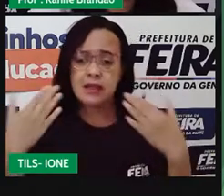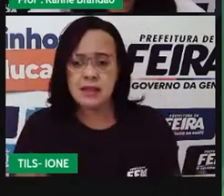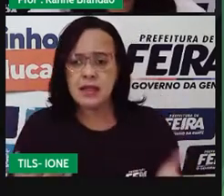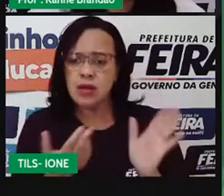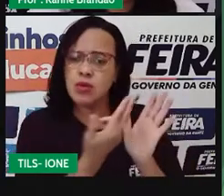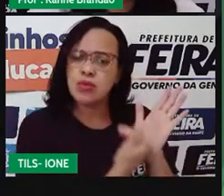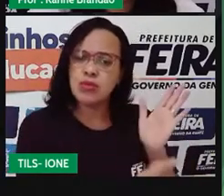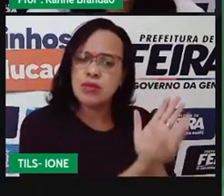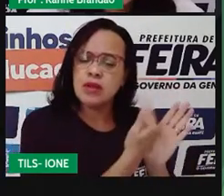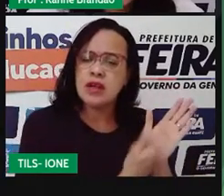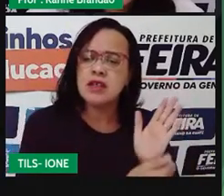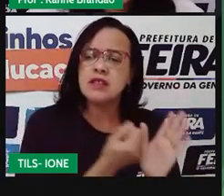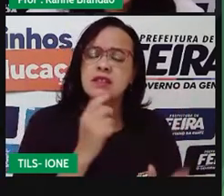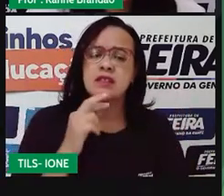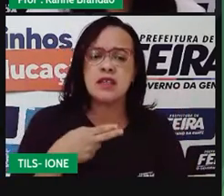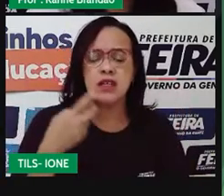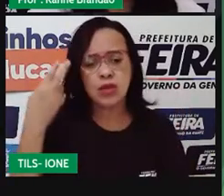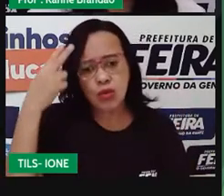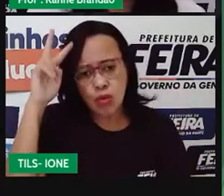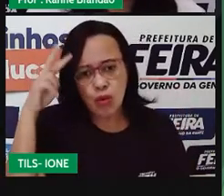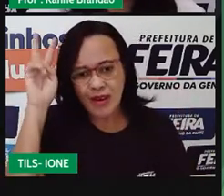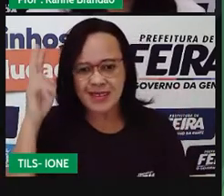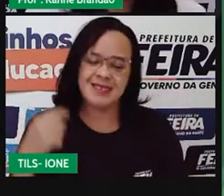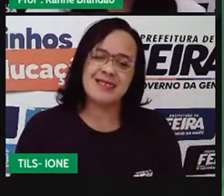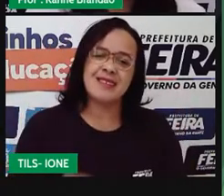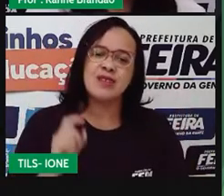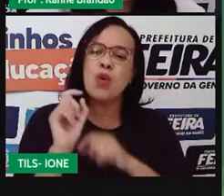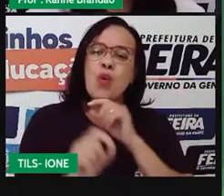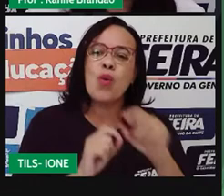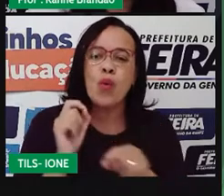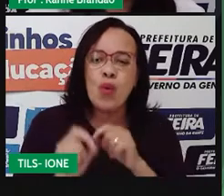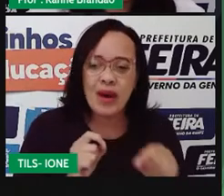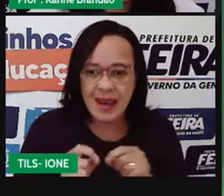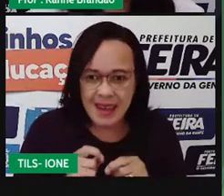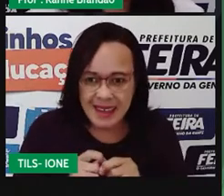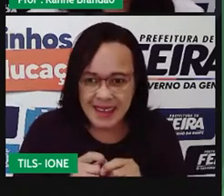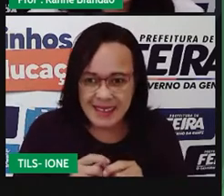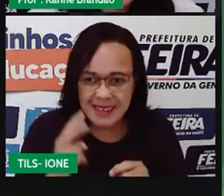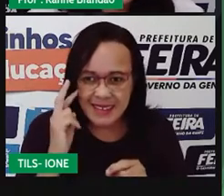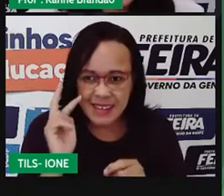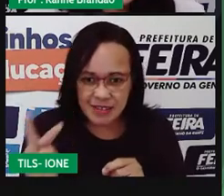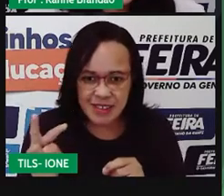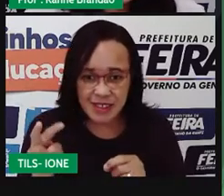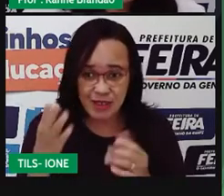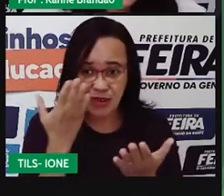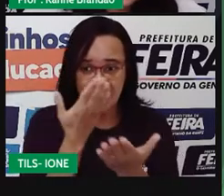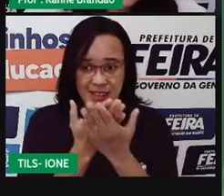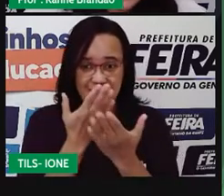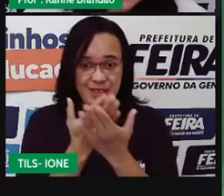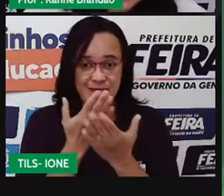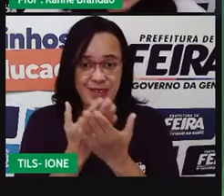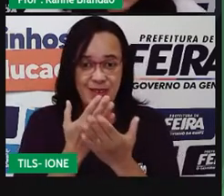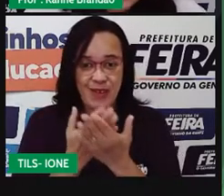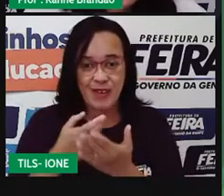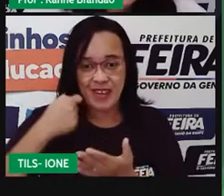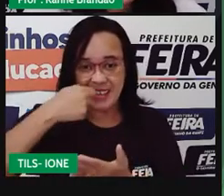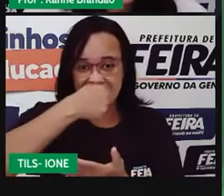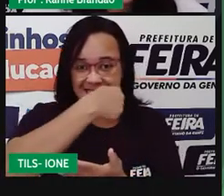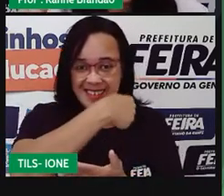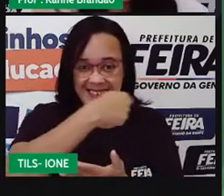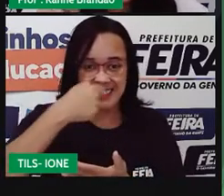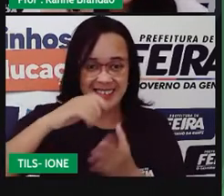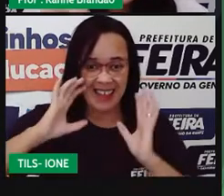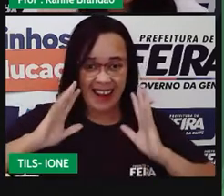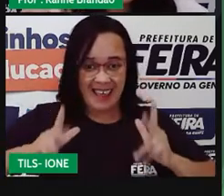Que se chama os bichos. E aí, olha ali, escola de higiene dental. E aí, tem vários passarinhos, vendo?